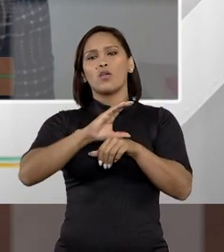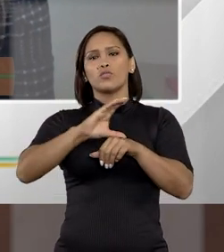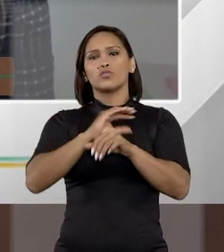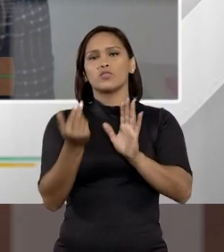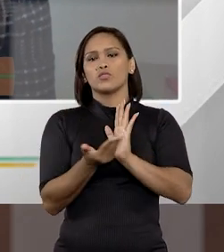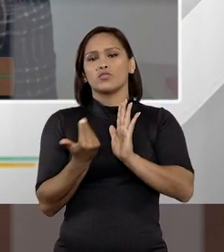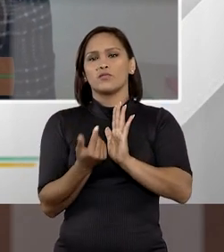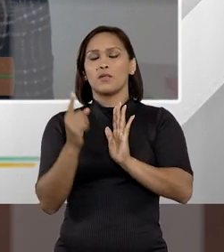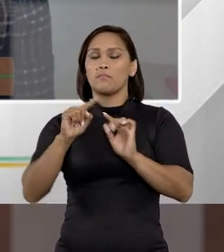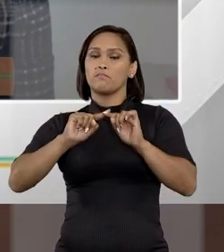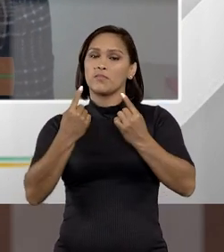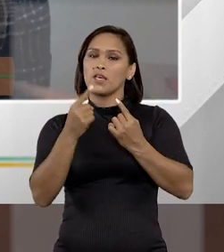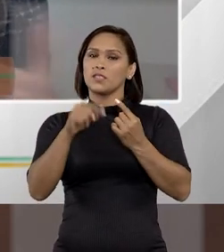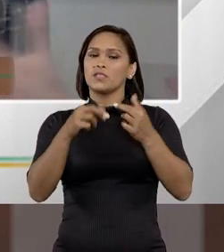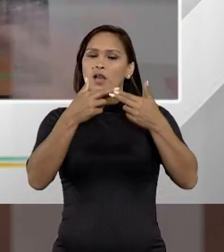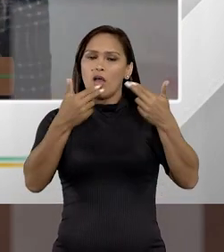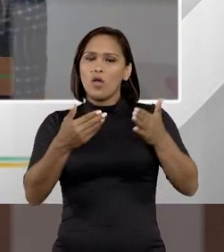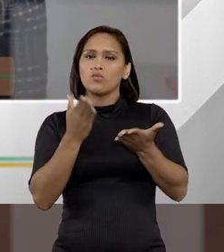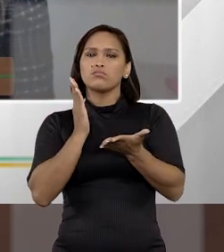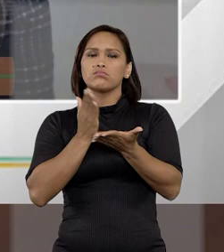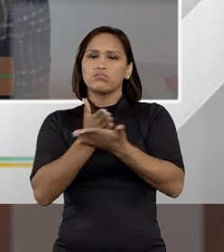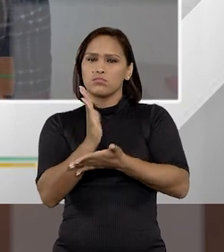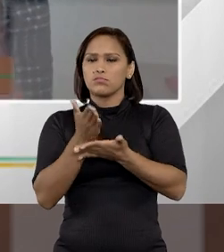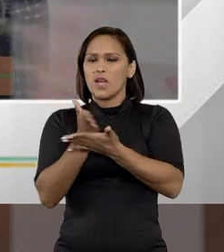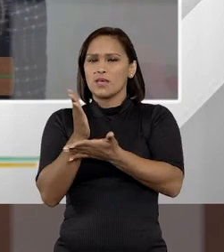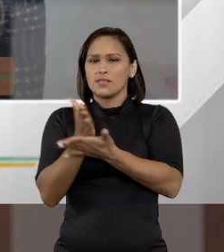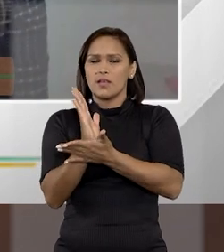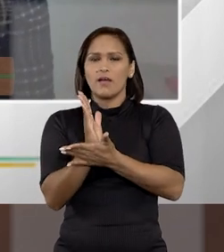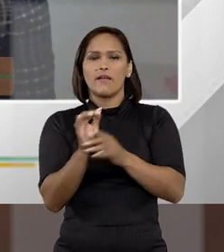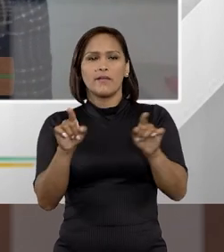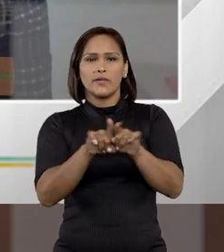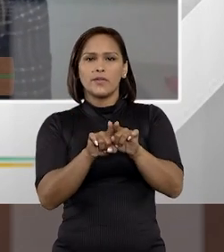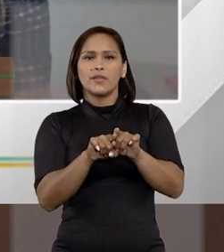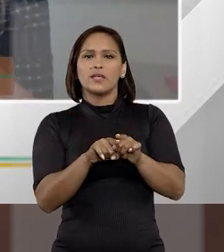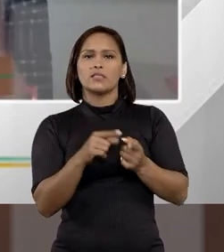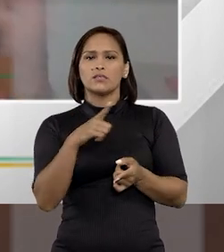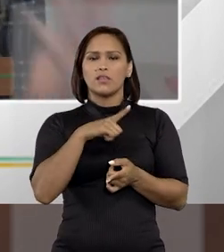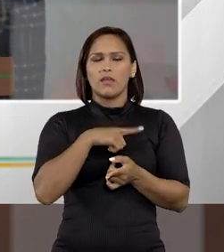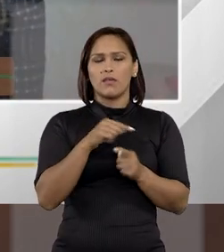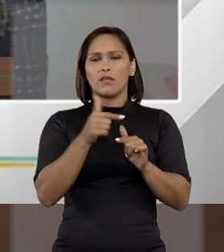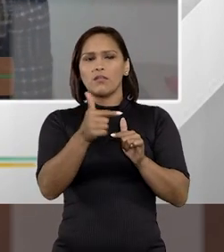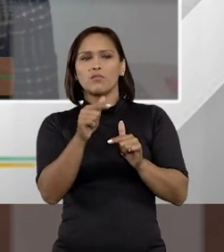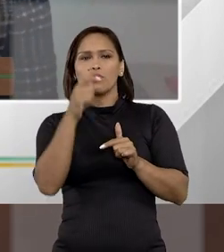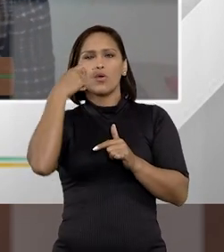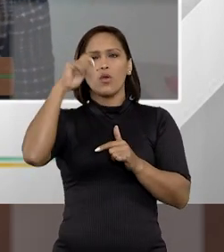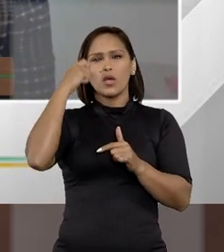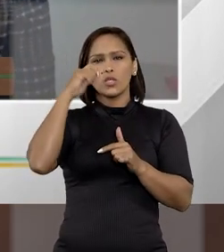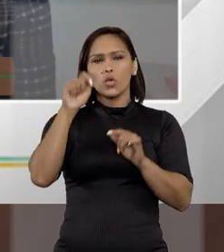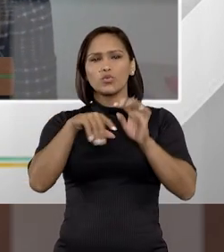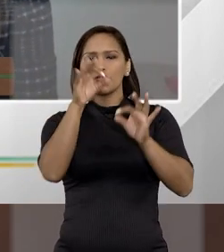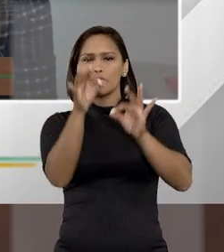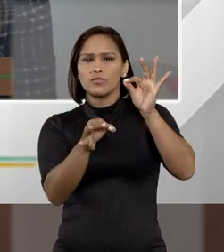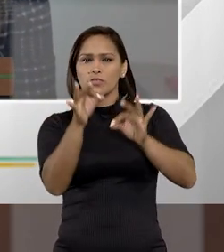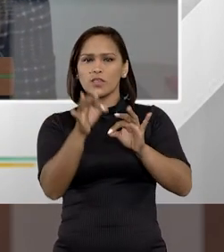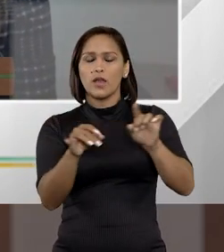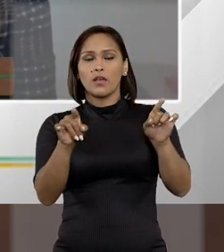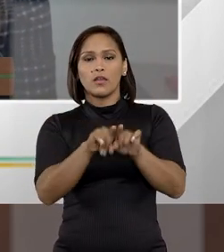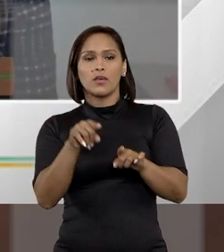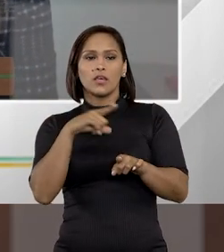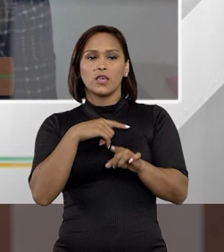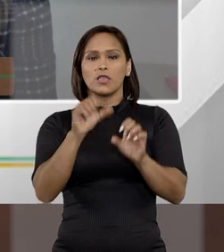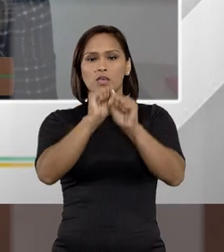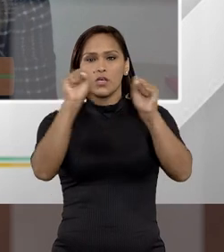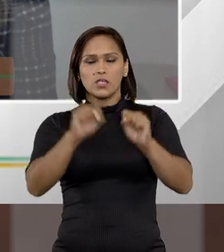inconstitucionais, mas muitos deles passavam por disposição indesistente, porque alguns autores ainda justificavam dizendo